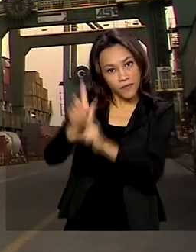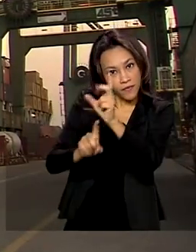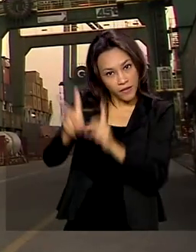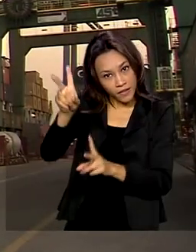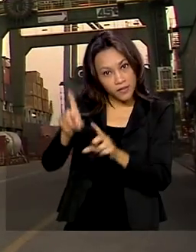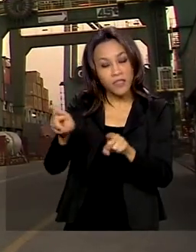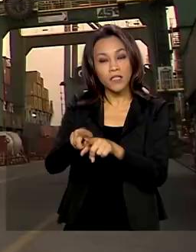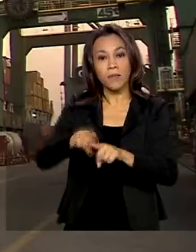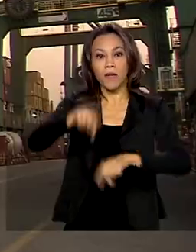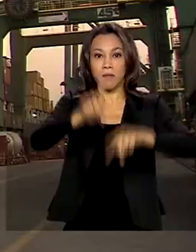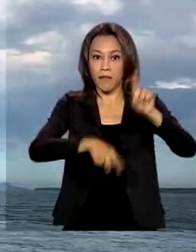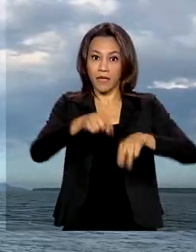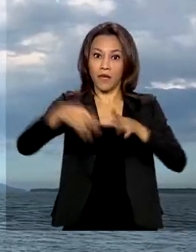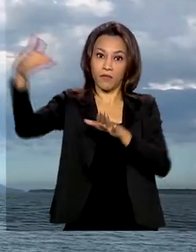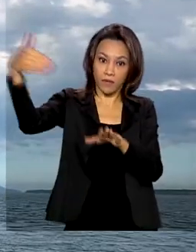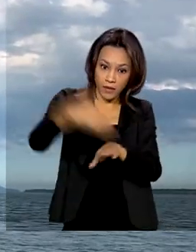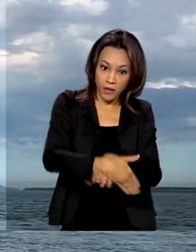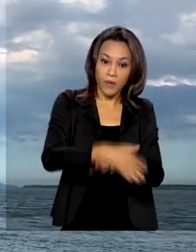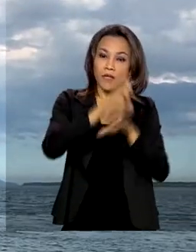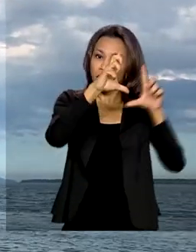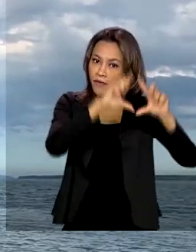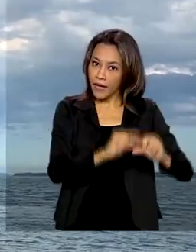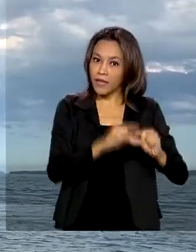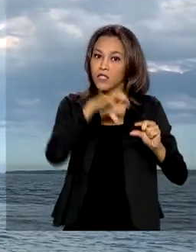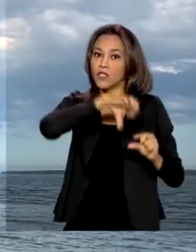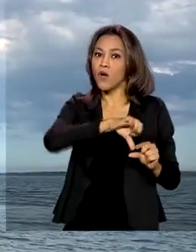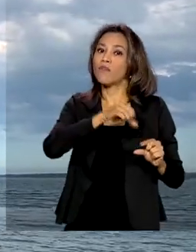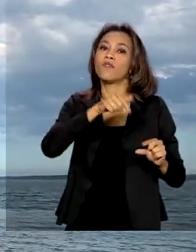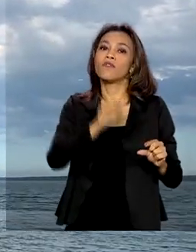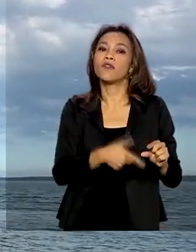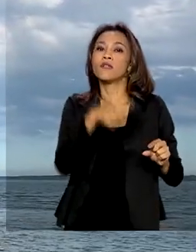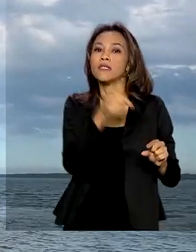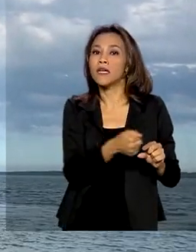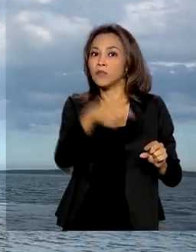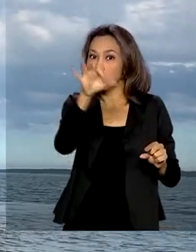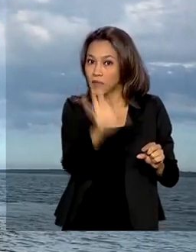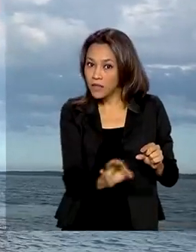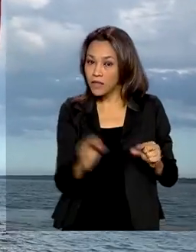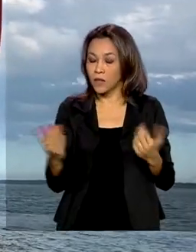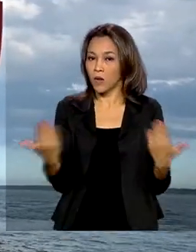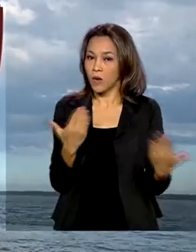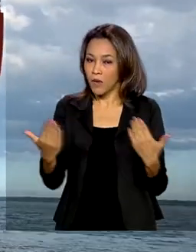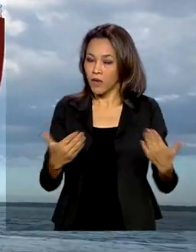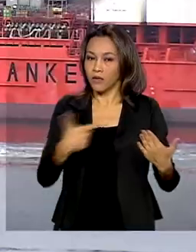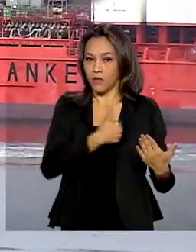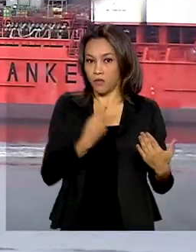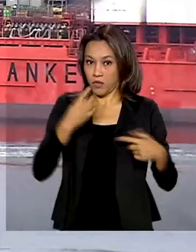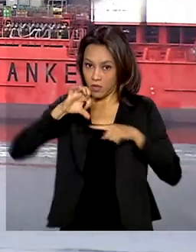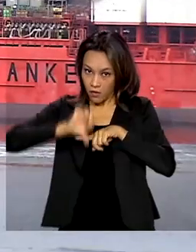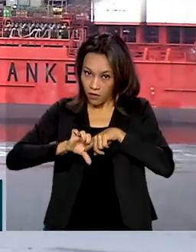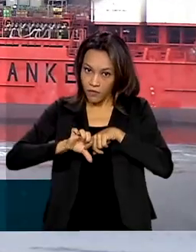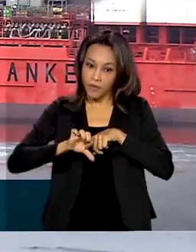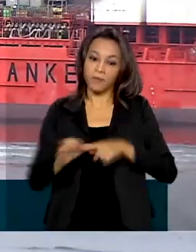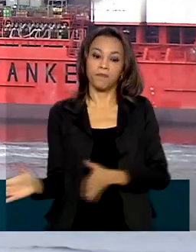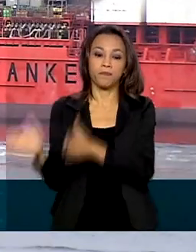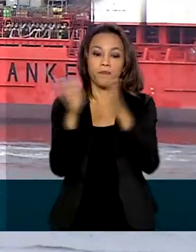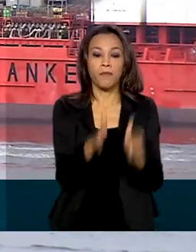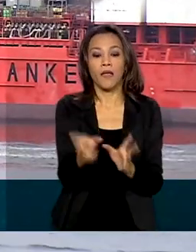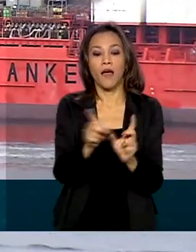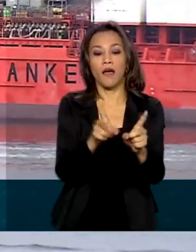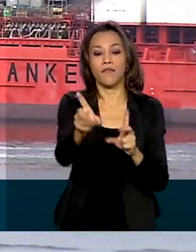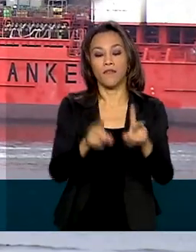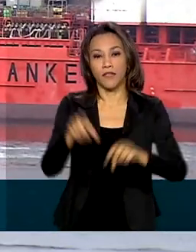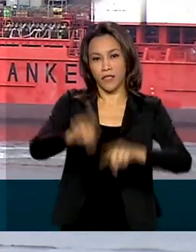e a de importações teve queda de 9,7% em relação a 2019. A venda de produtos